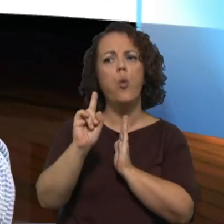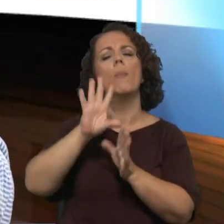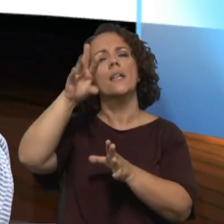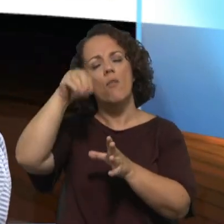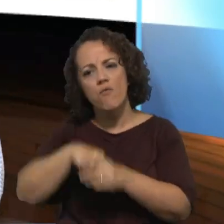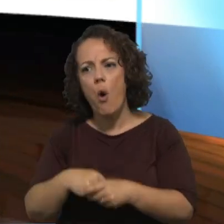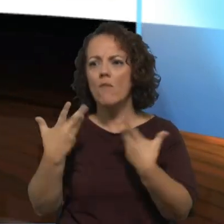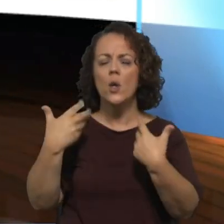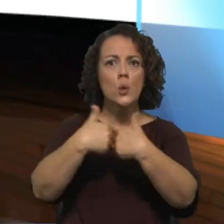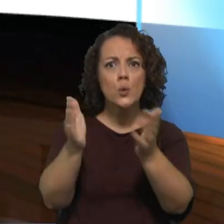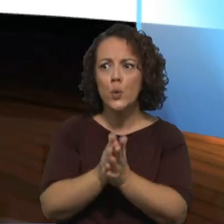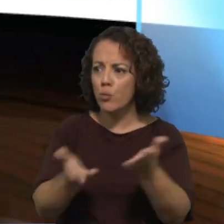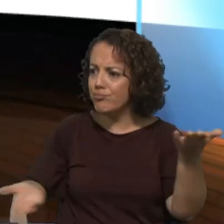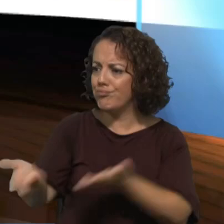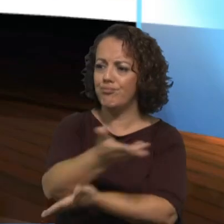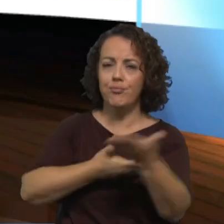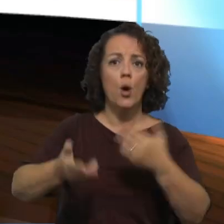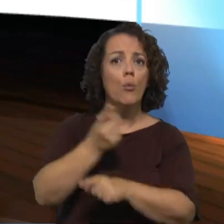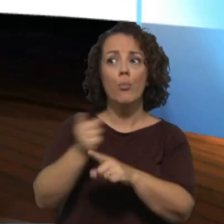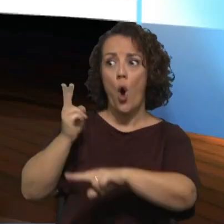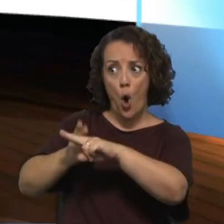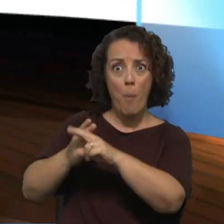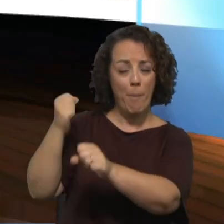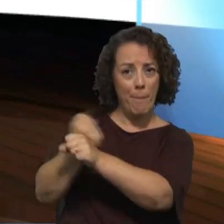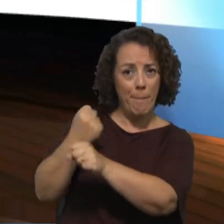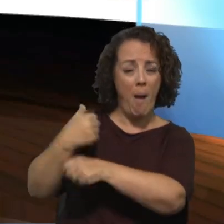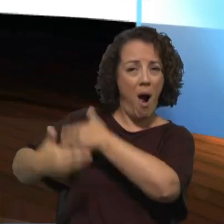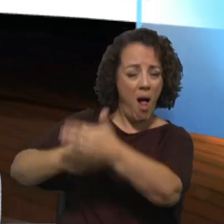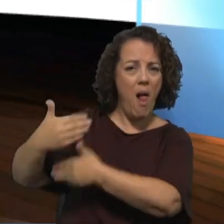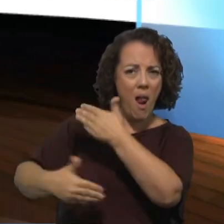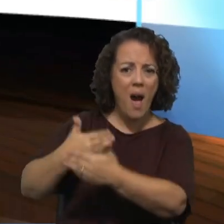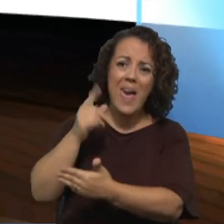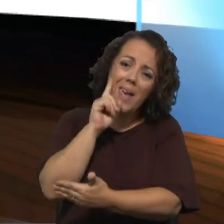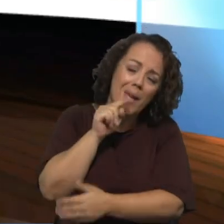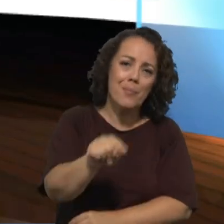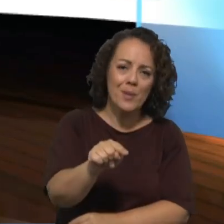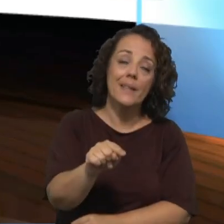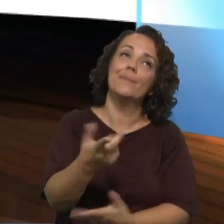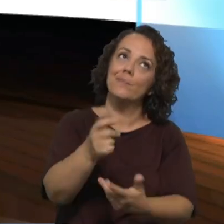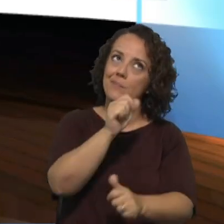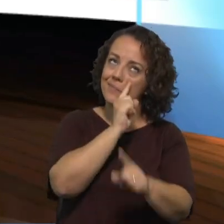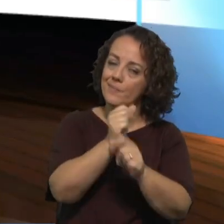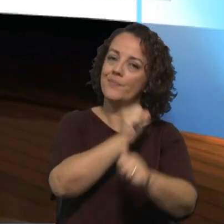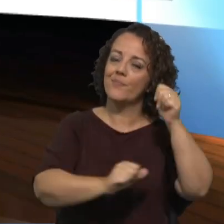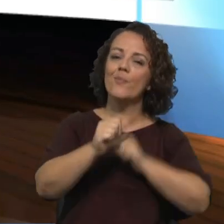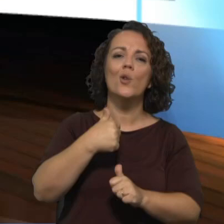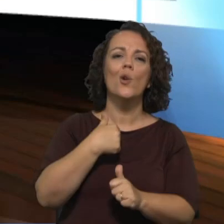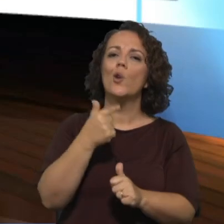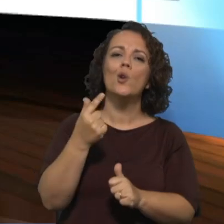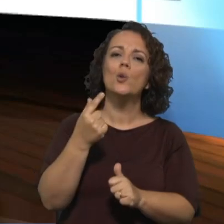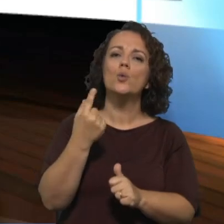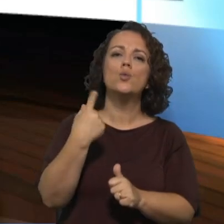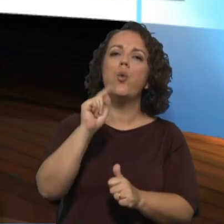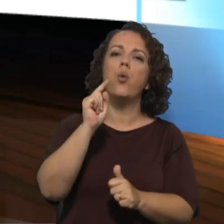nos comunidades têm que trabalhar porque a importância do trabalho é a mesma não há não há esta voltamos à questão do poder não estamos à espera de indicações